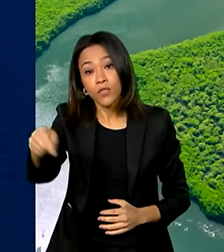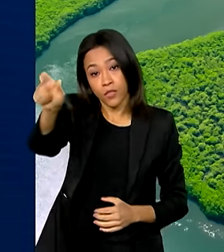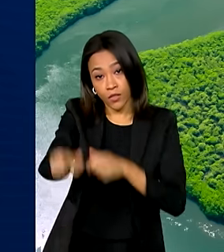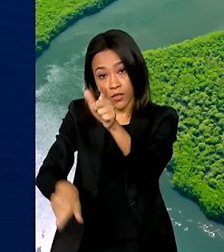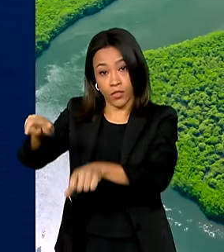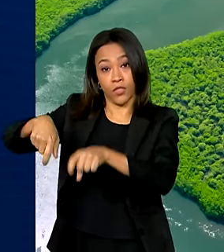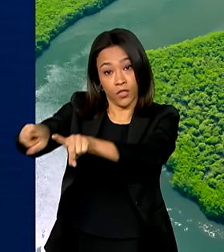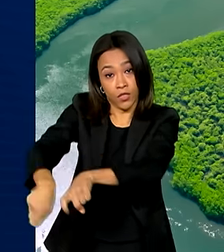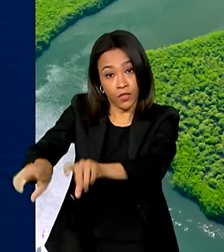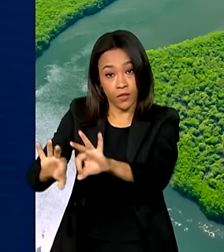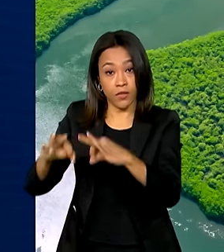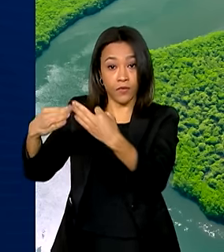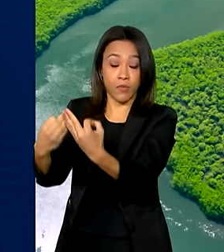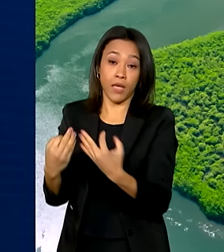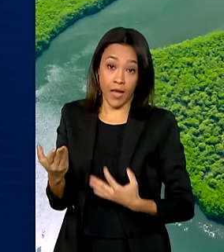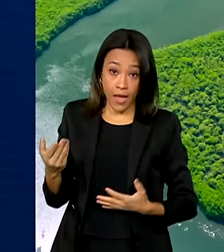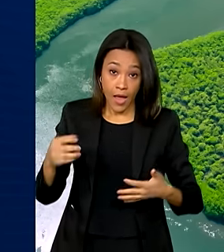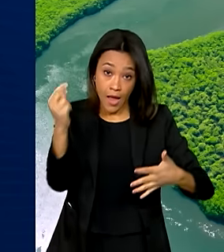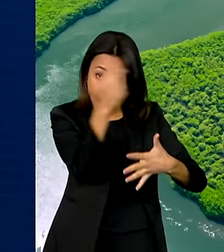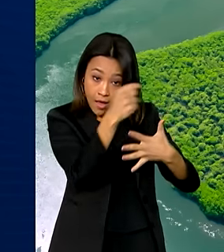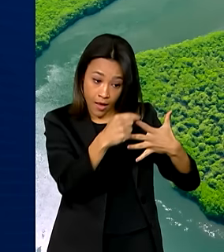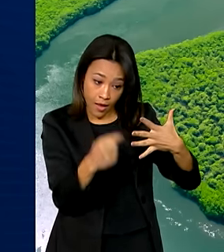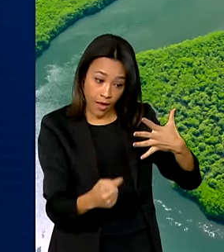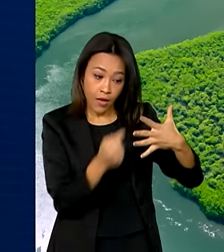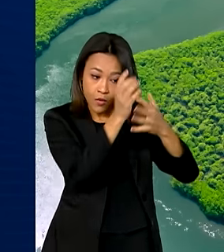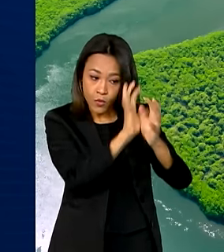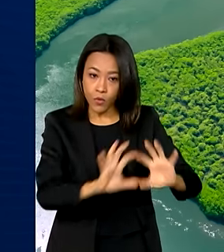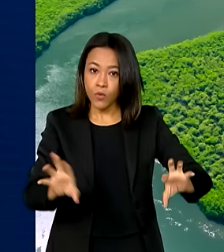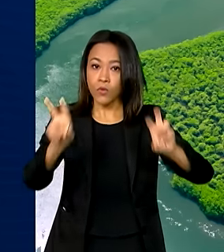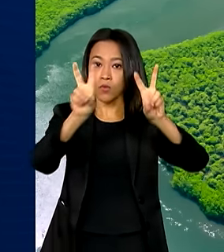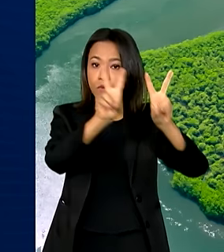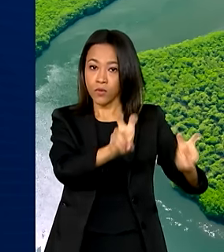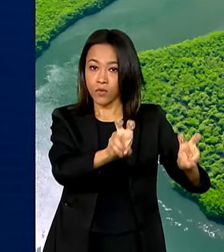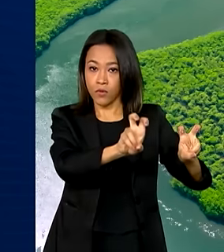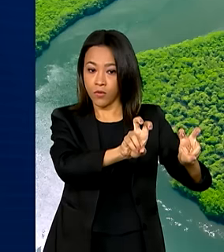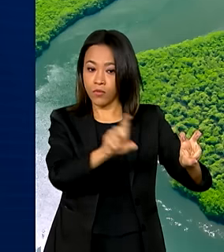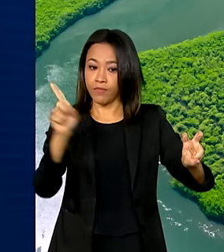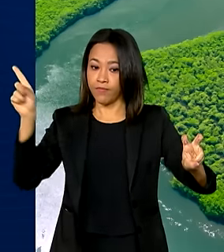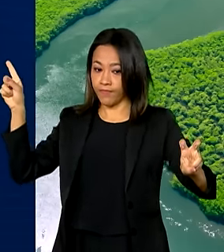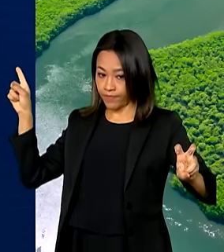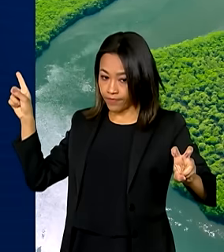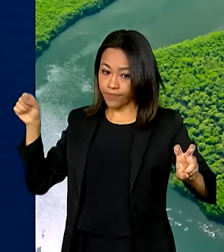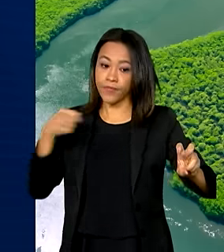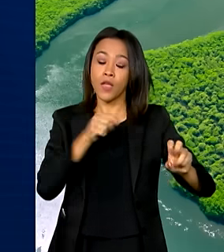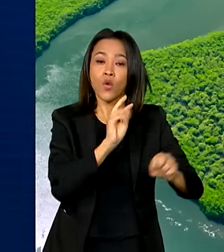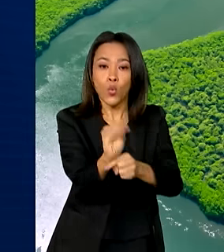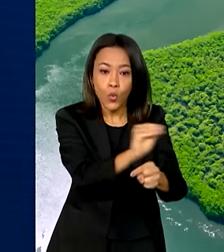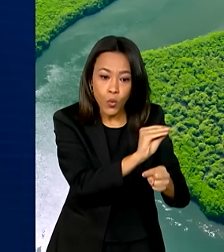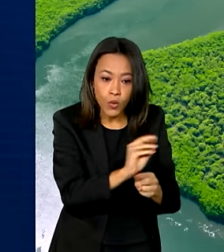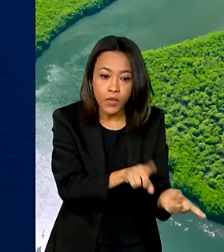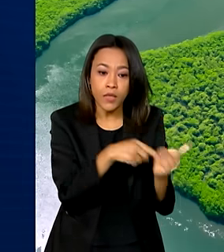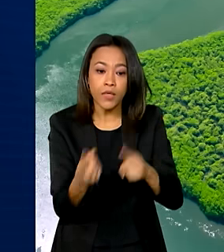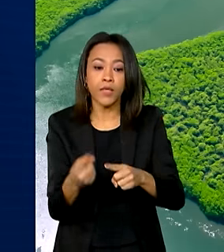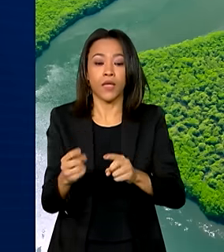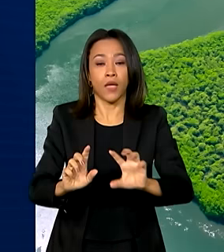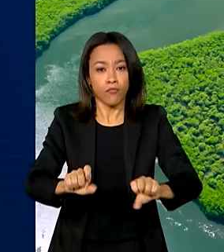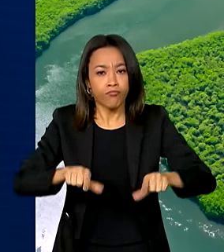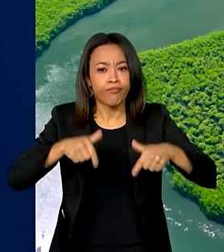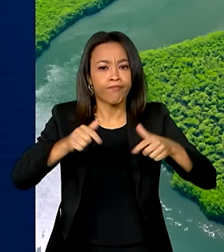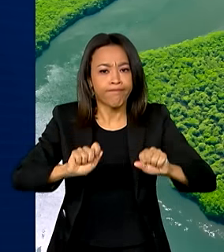familiares. As ações são divididas em cinco modalidades, conservação, recuperação,